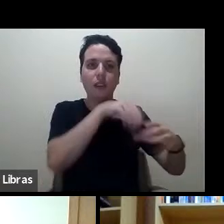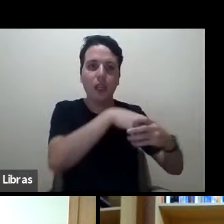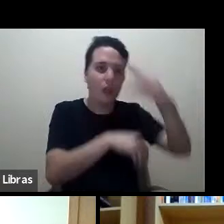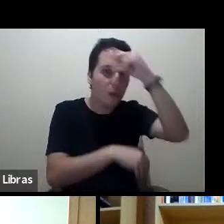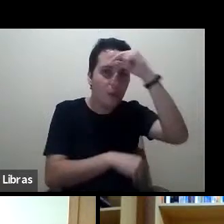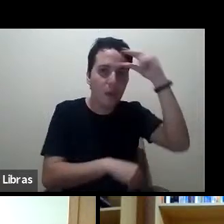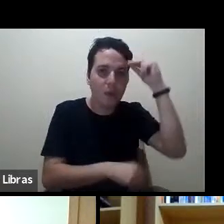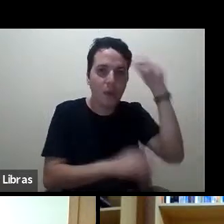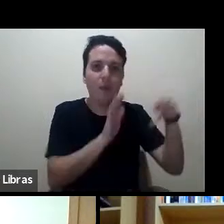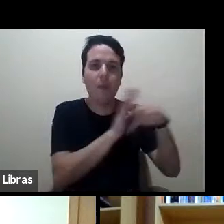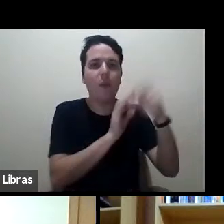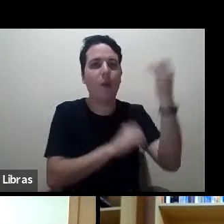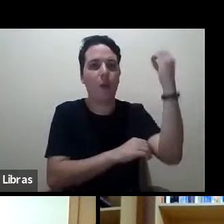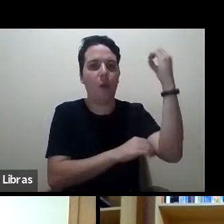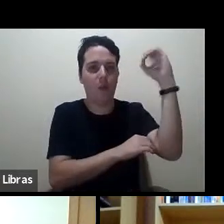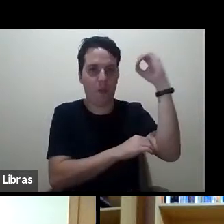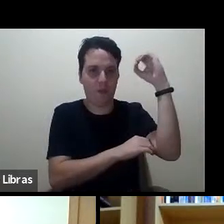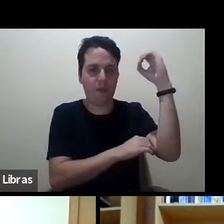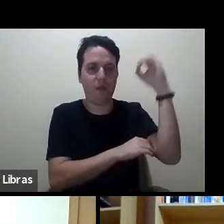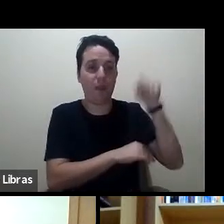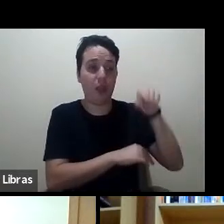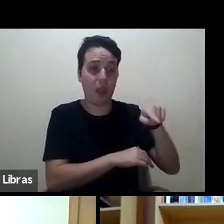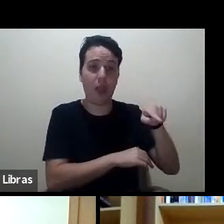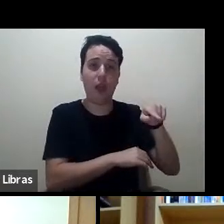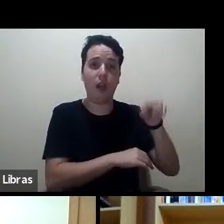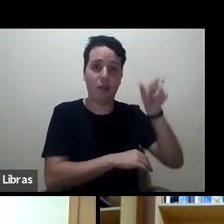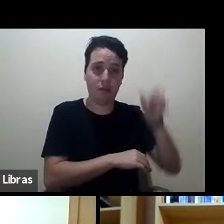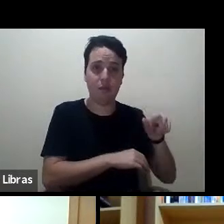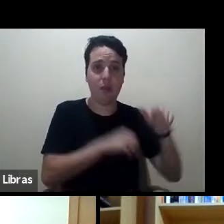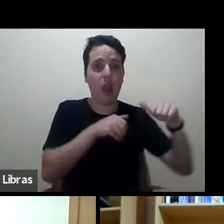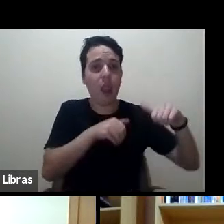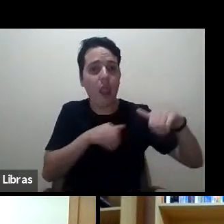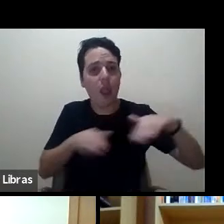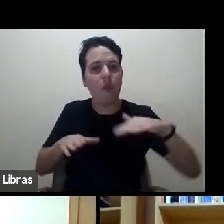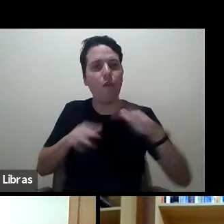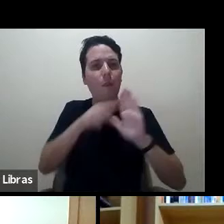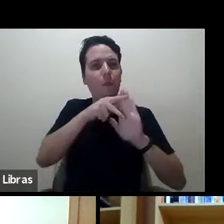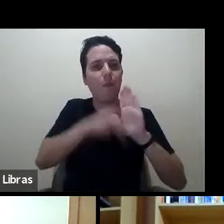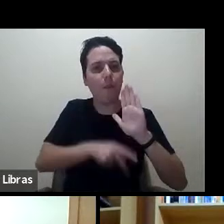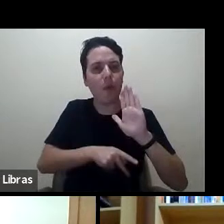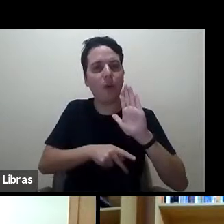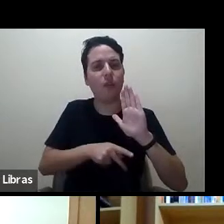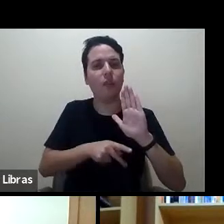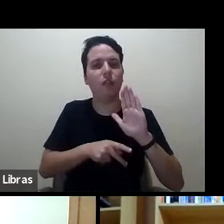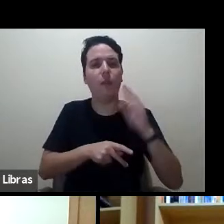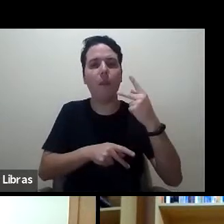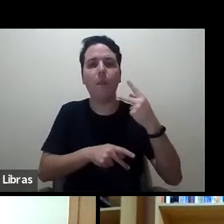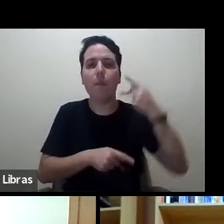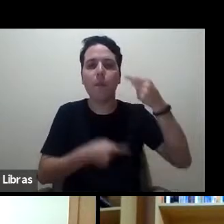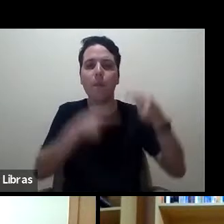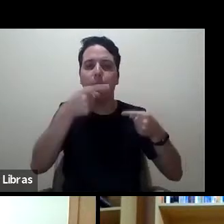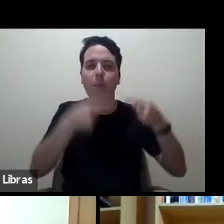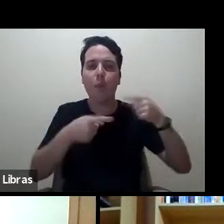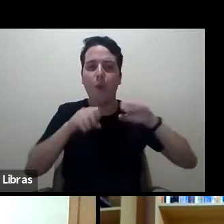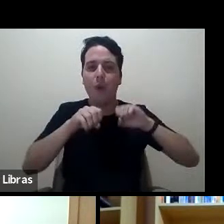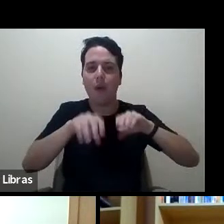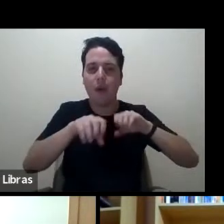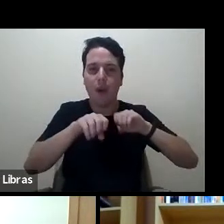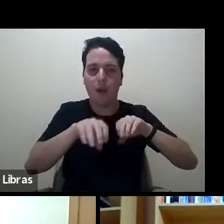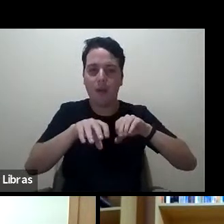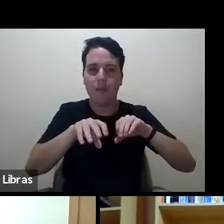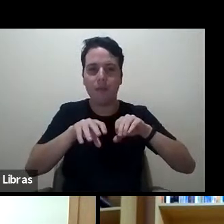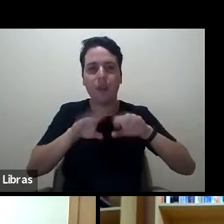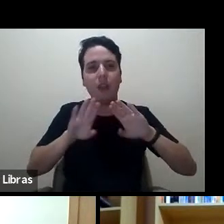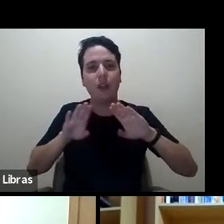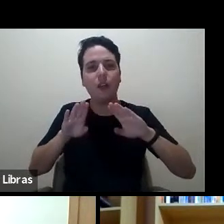Porto Alegre, ele levou esse trabalho, esse projeto político, essa política educacional para